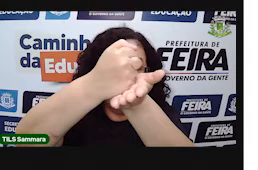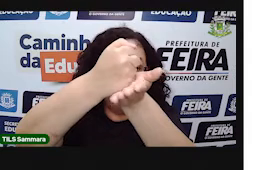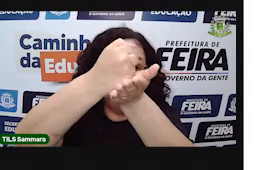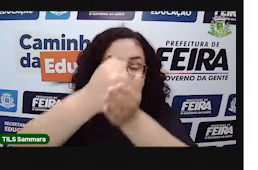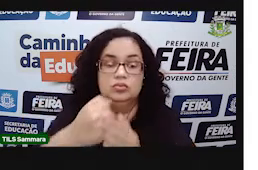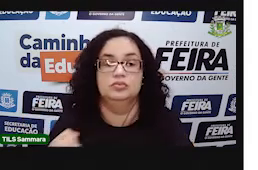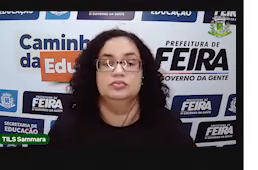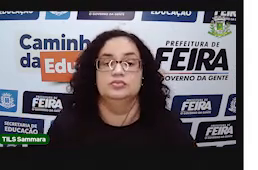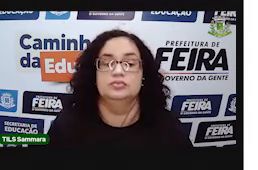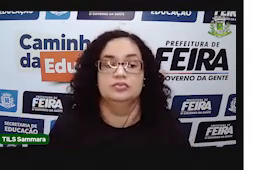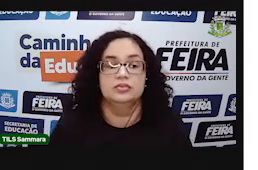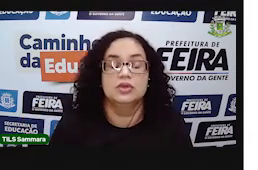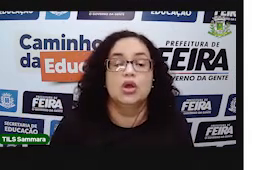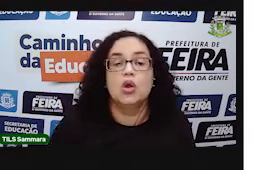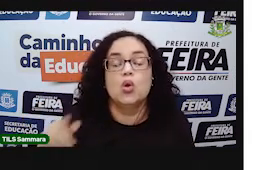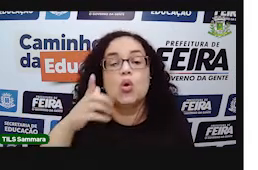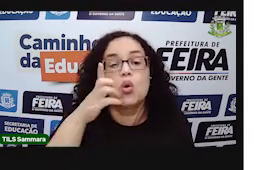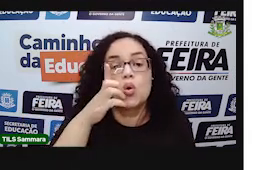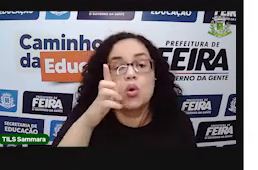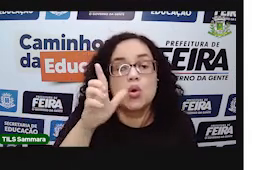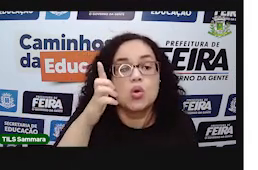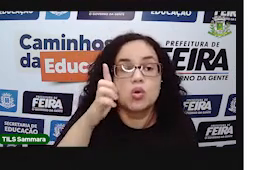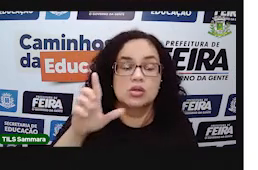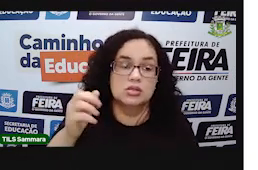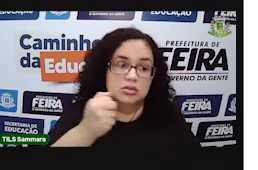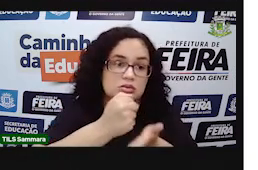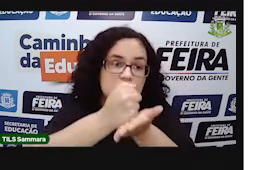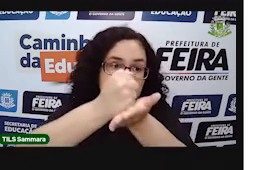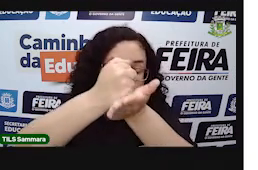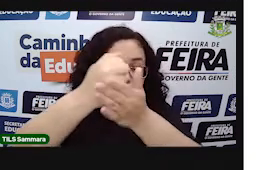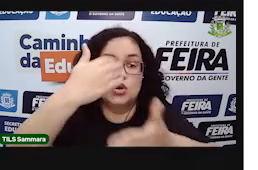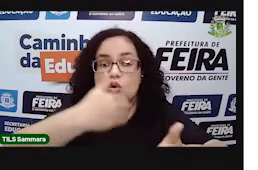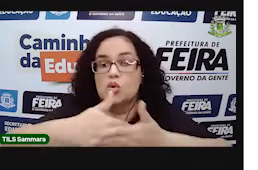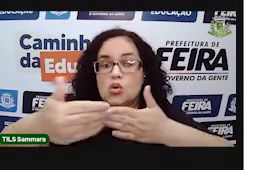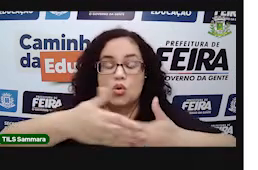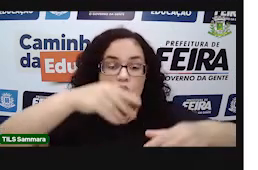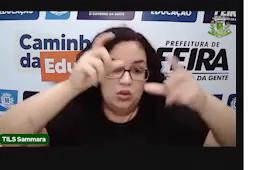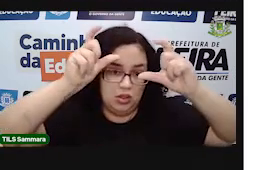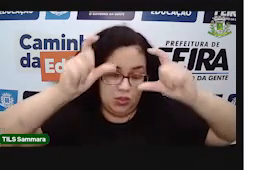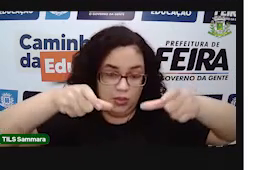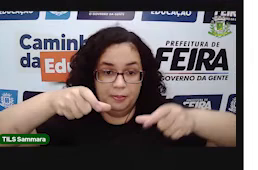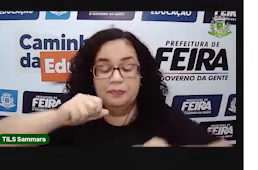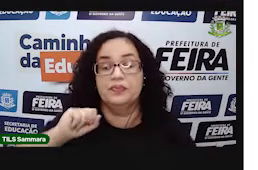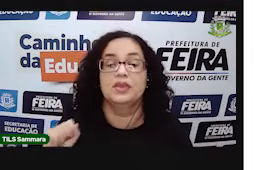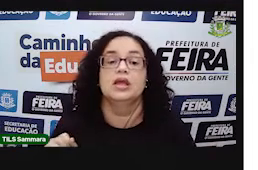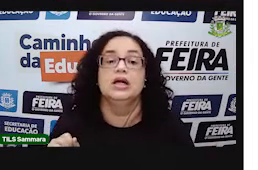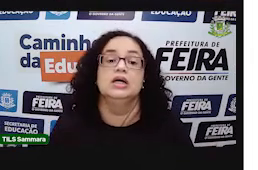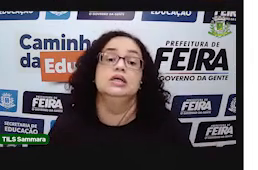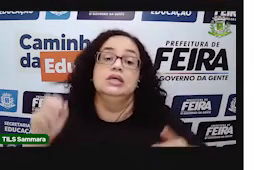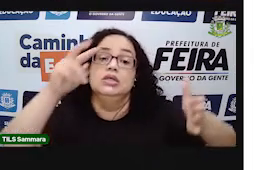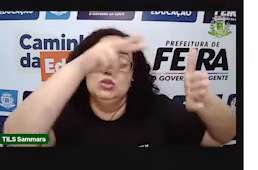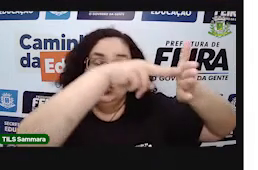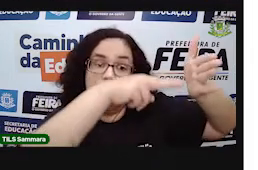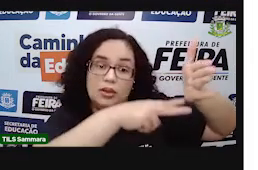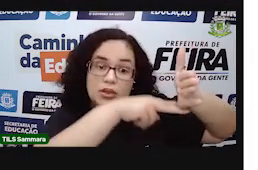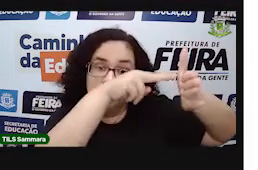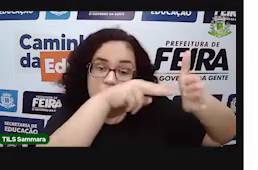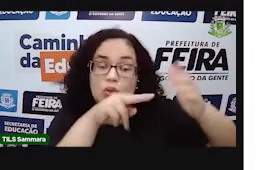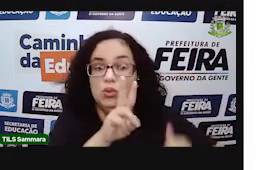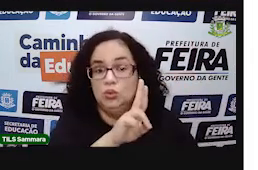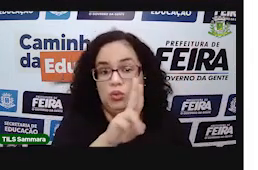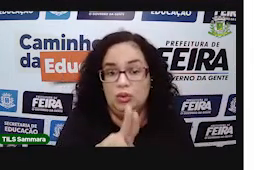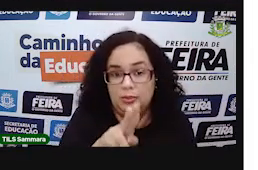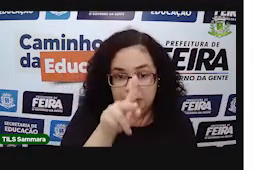sustenta, né? É a parte que consegue ser apoiada em qualquer lugar. Então, no prisma,